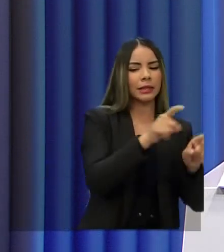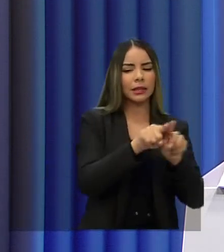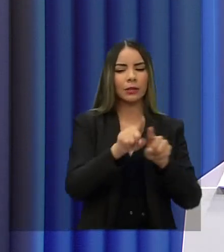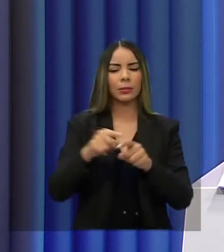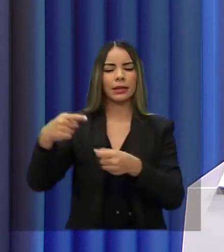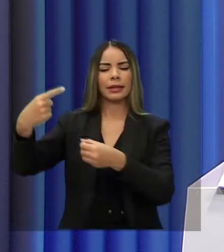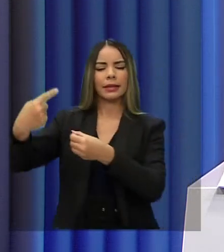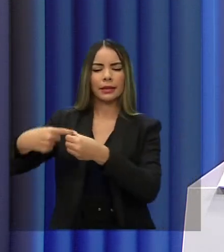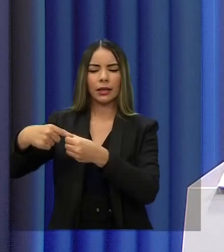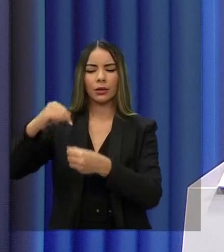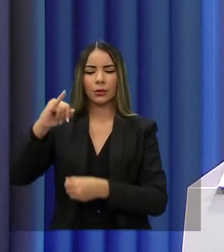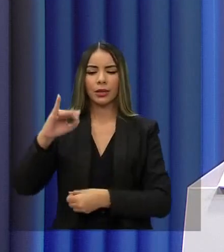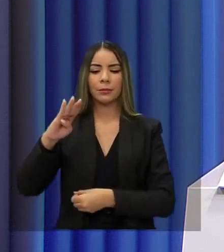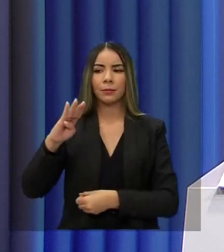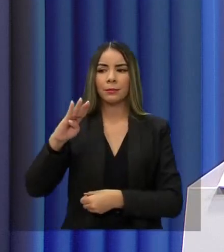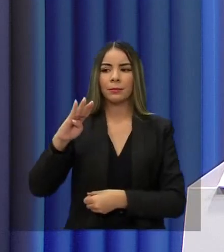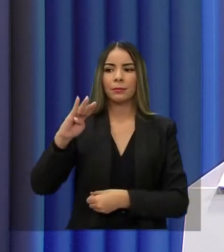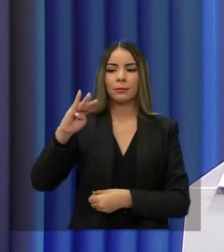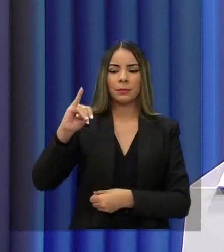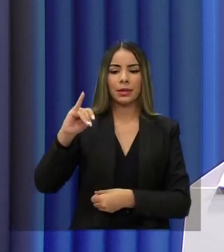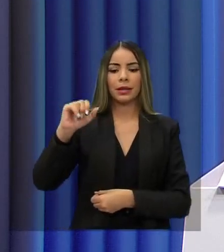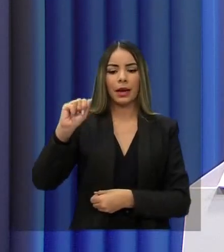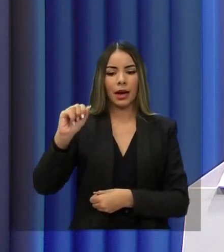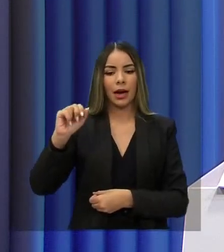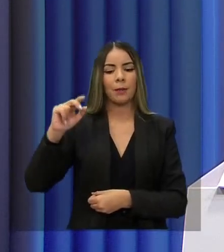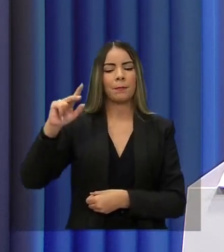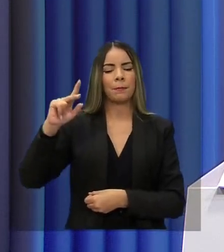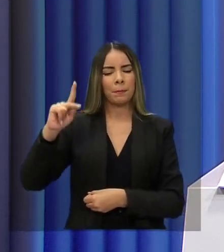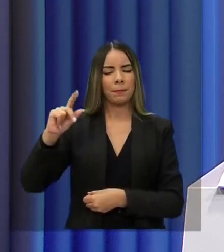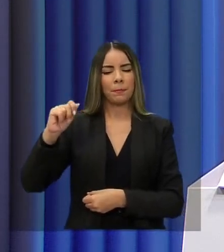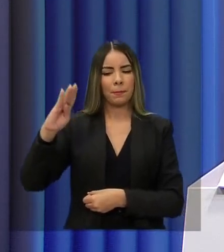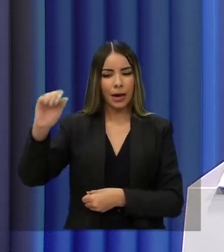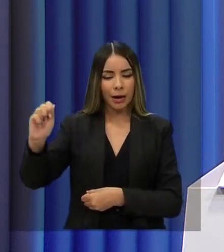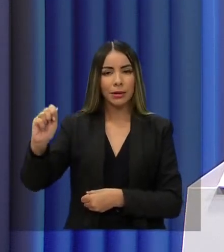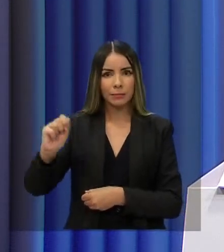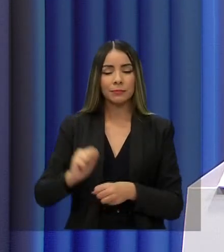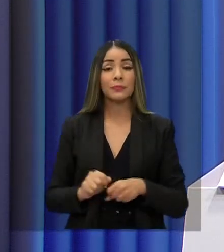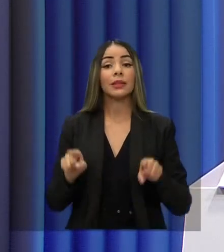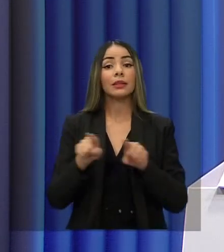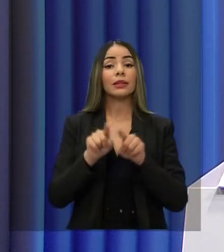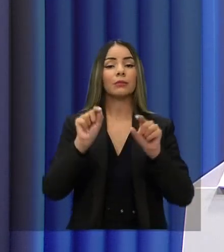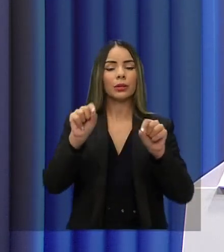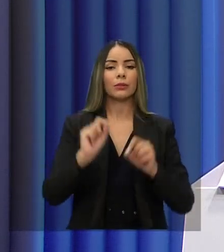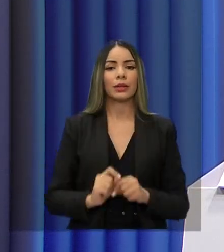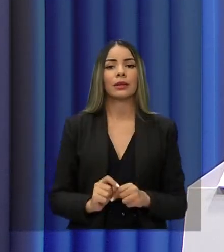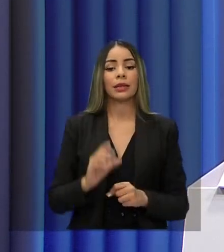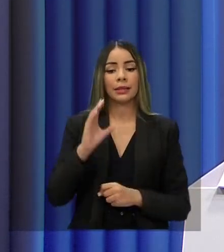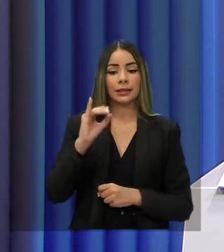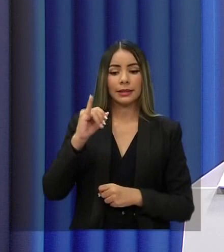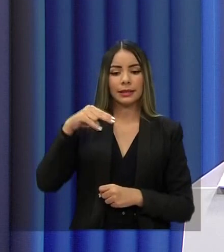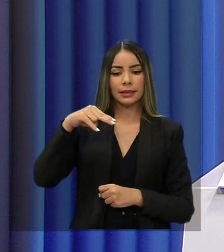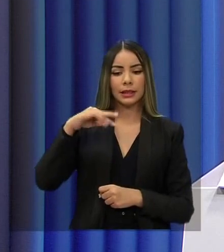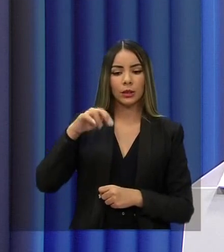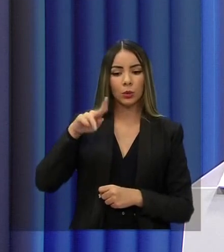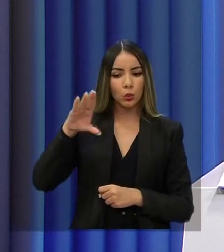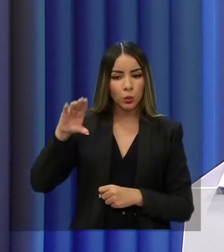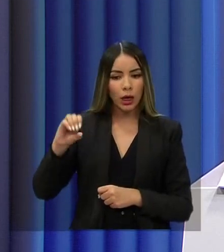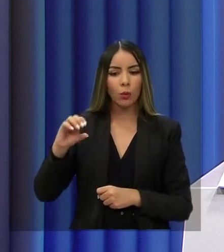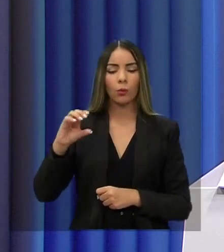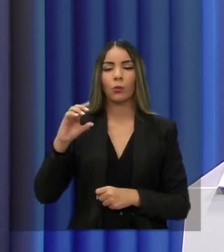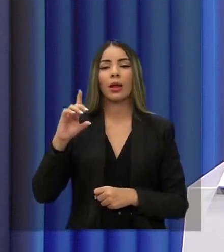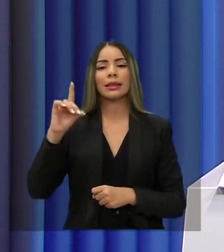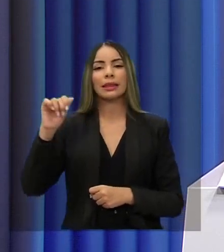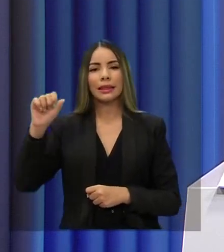logo no começo do governo iniciar esses dois projetos. e quero finalmente terminar o Cinturão das Águas, esse projeto genial